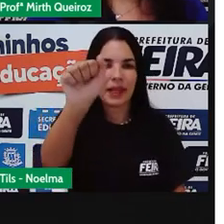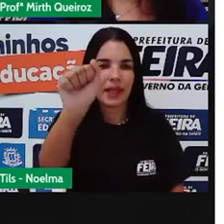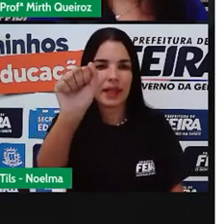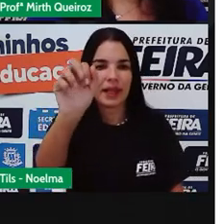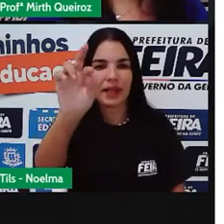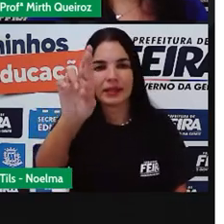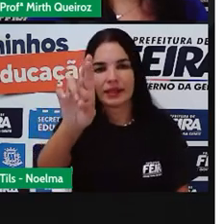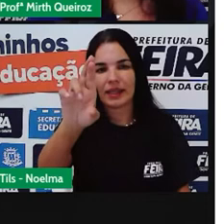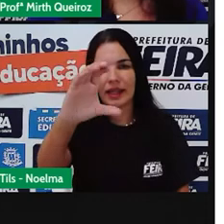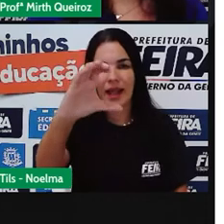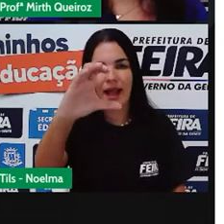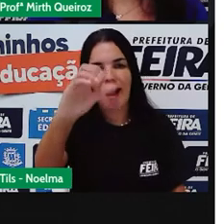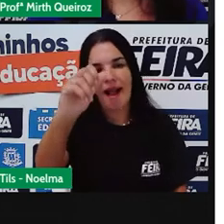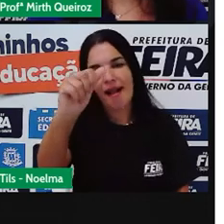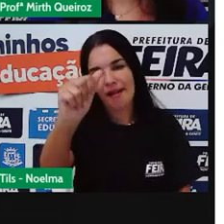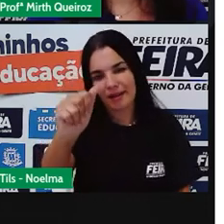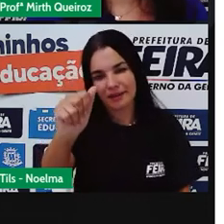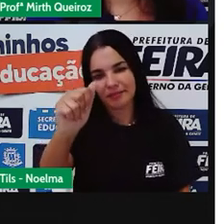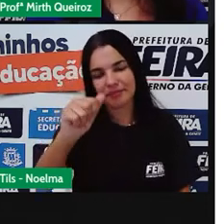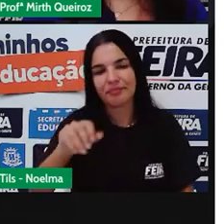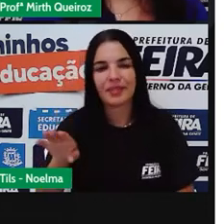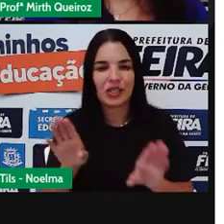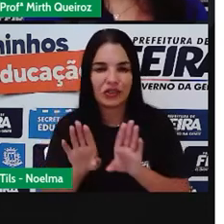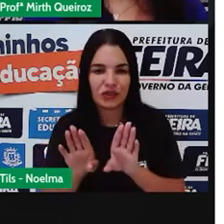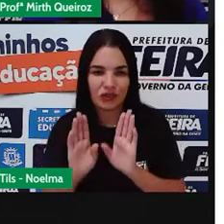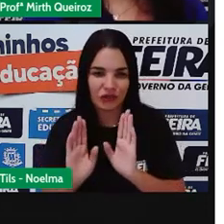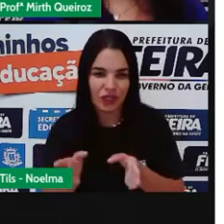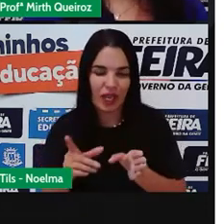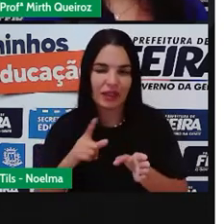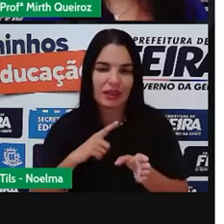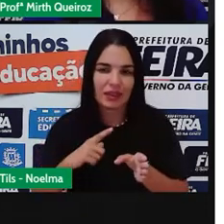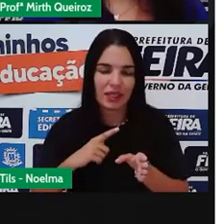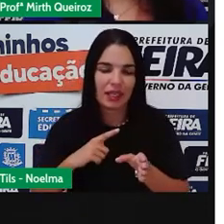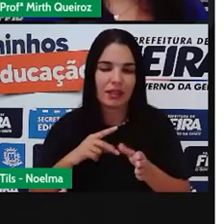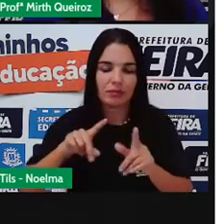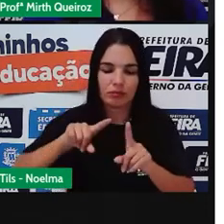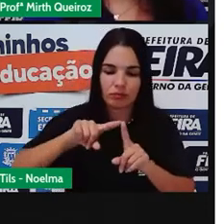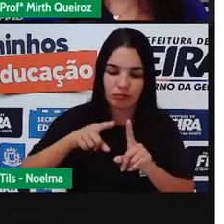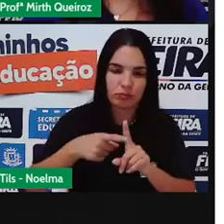a questão da maturação aí sexual, né?